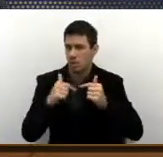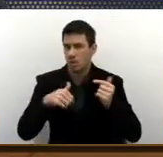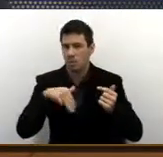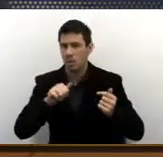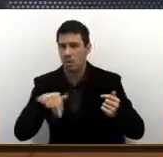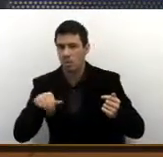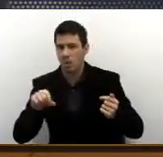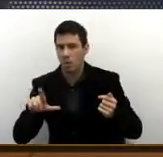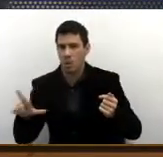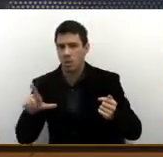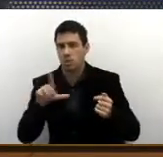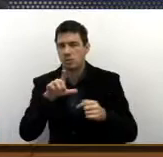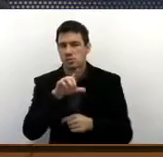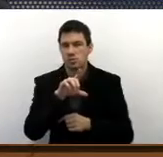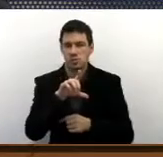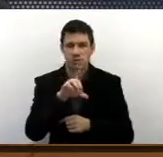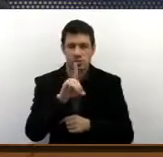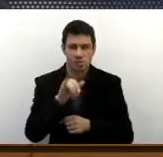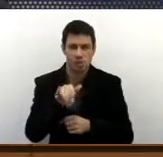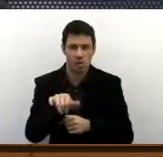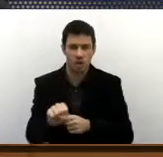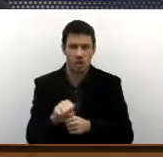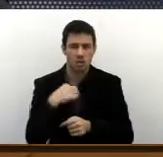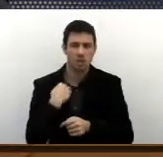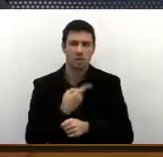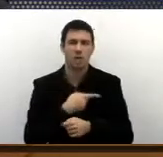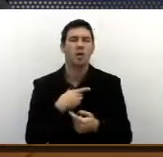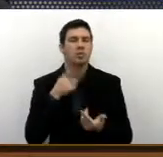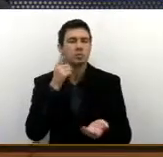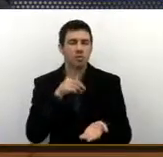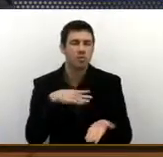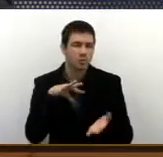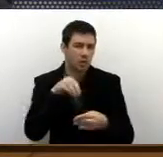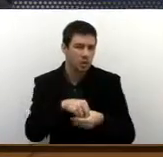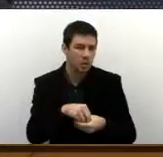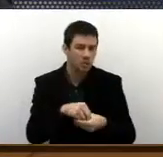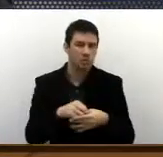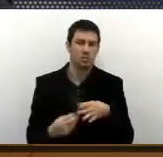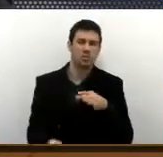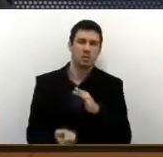graças a Deus, nós conseguimos lá, estamos colocando agora na peça orçamentária